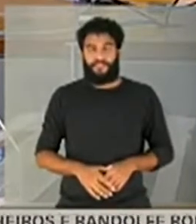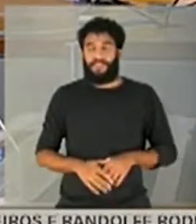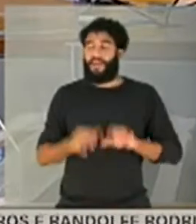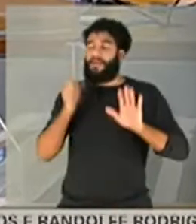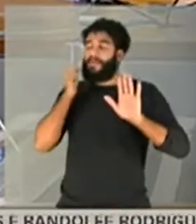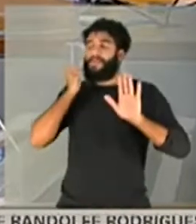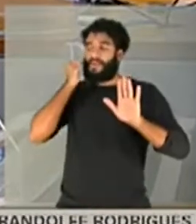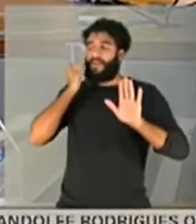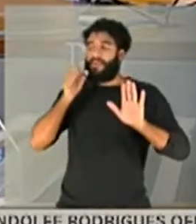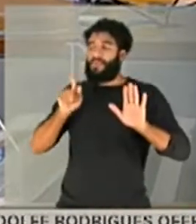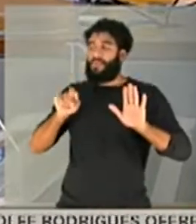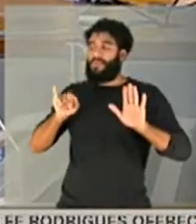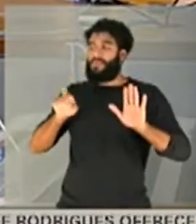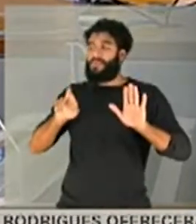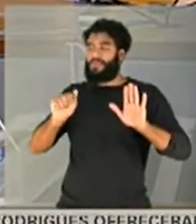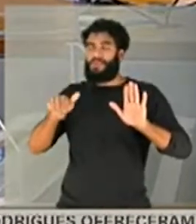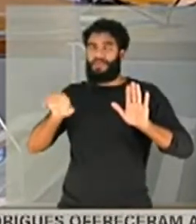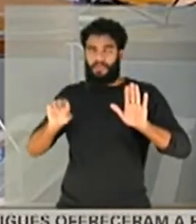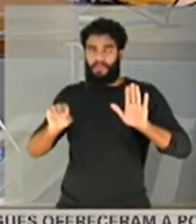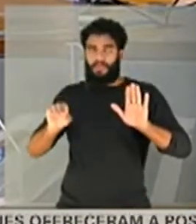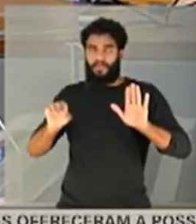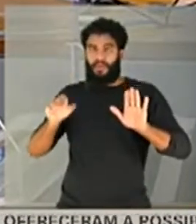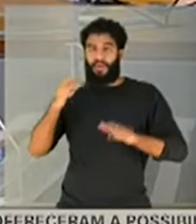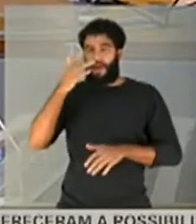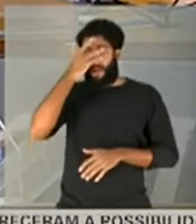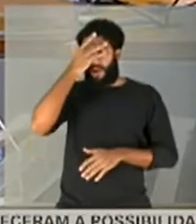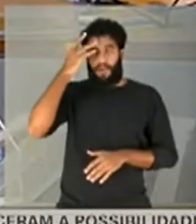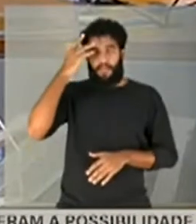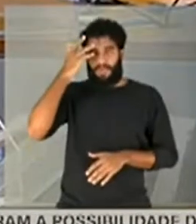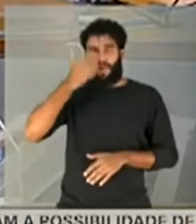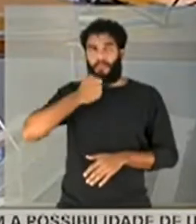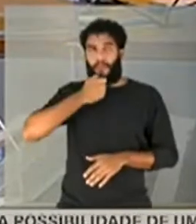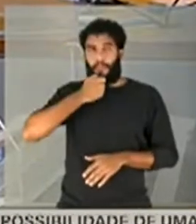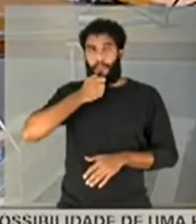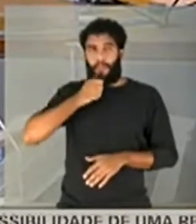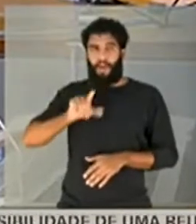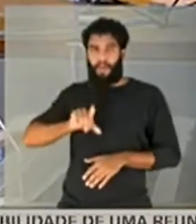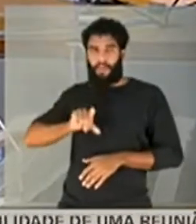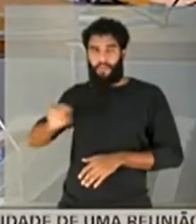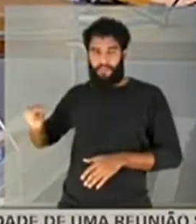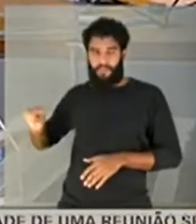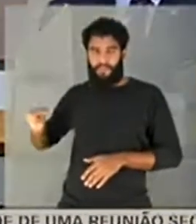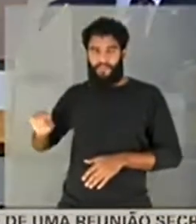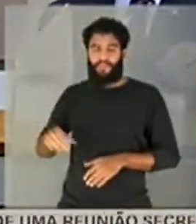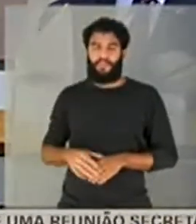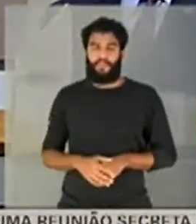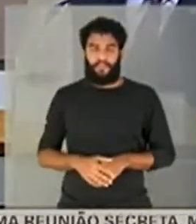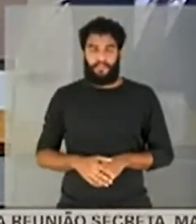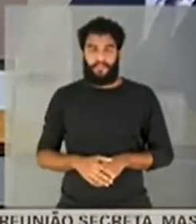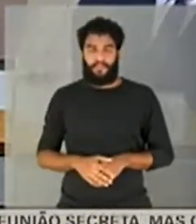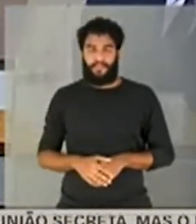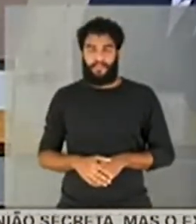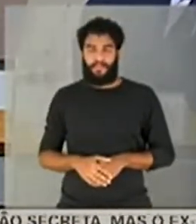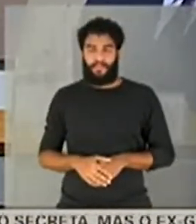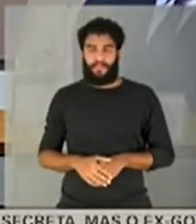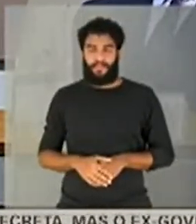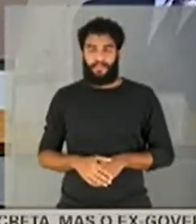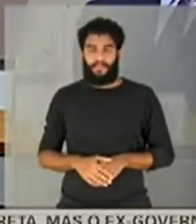o depoente vai se retirar, ele está embasado, determino,